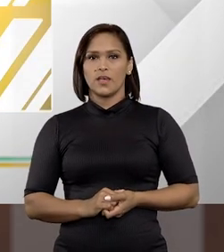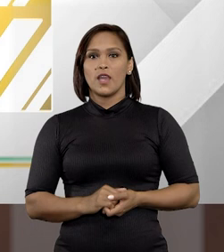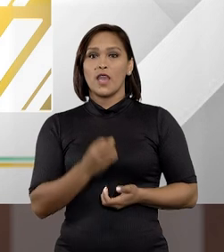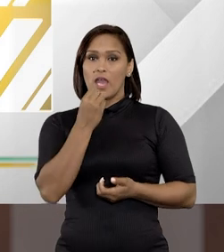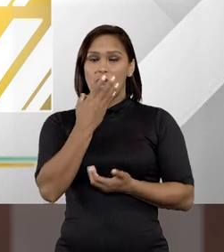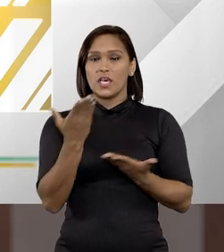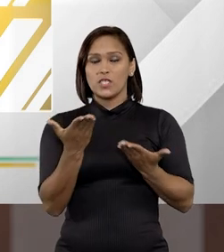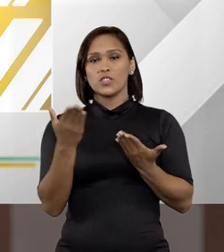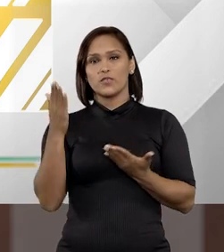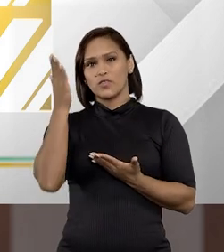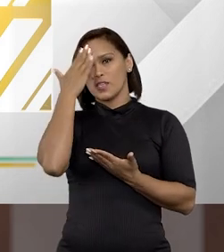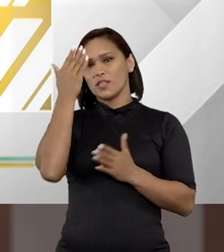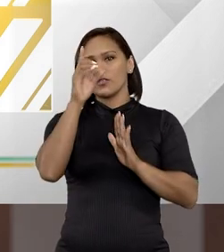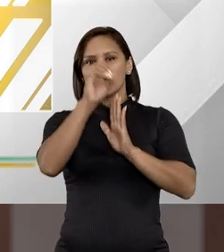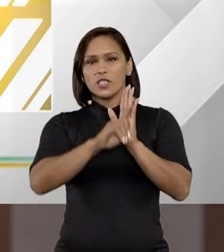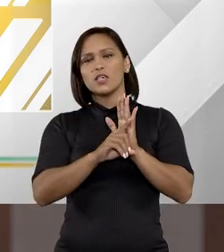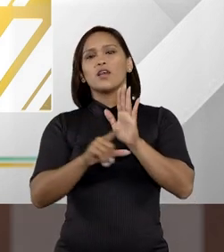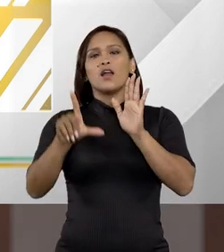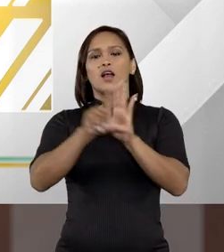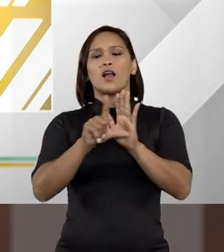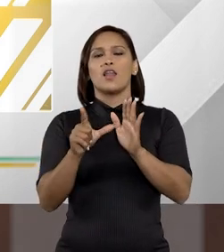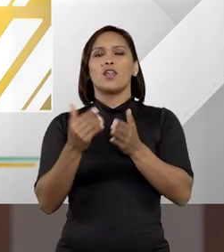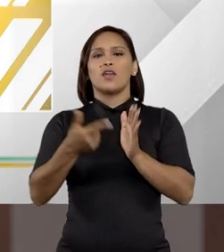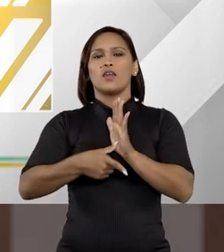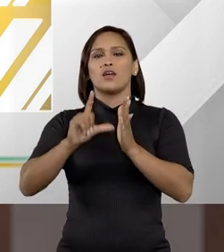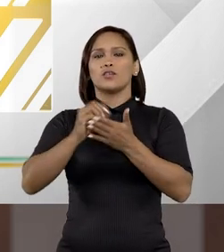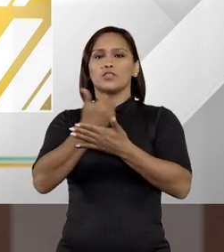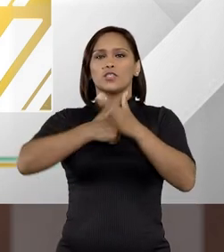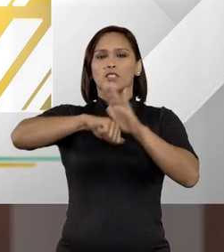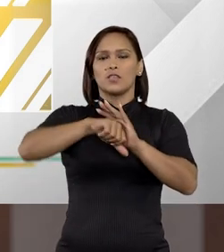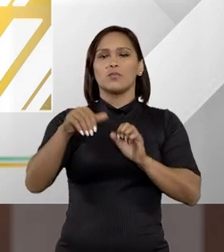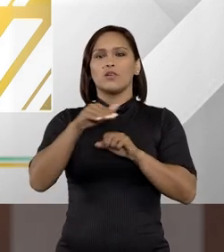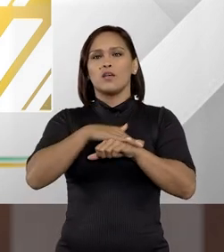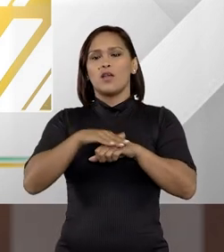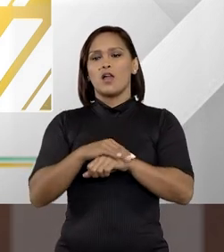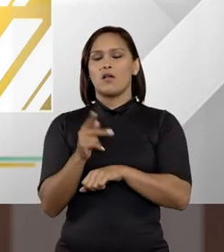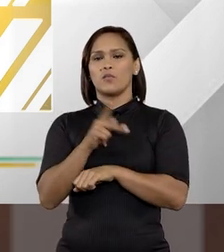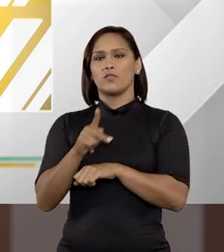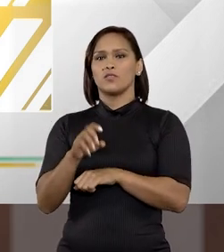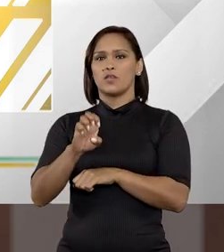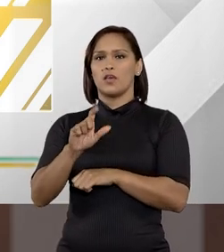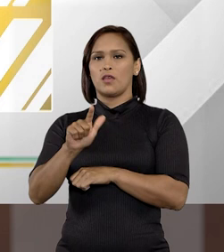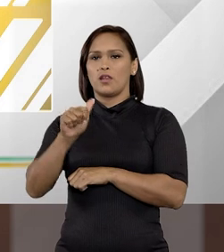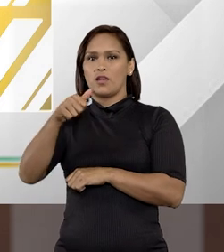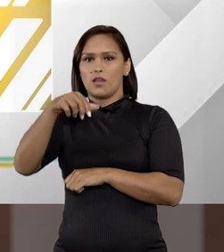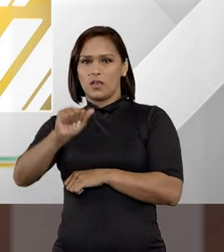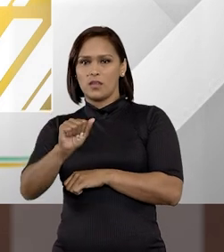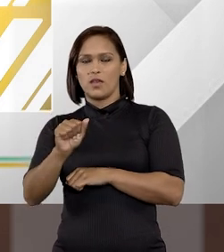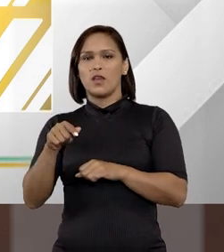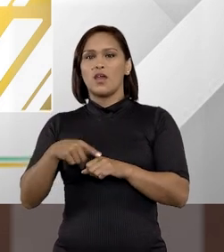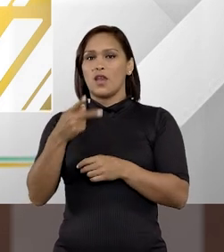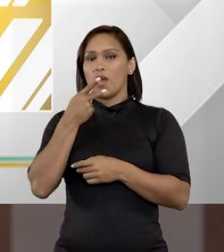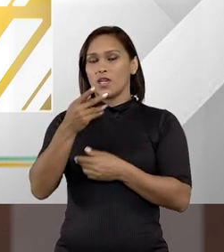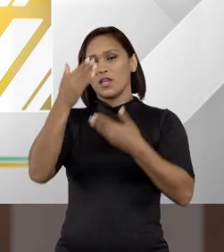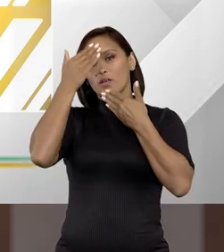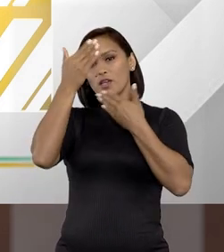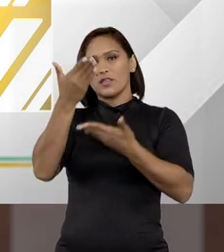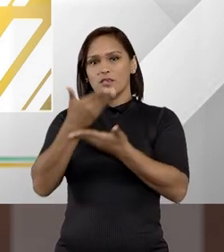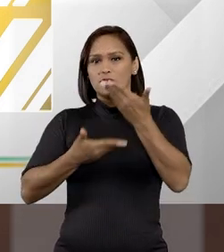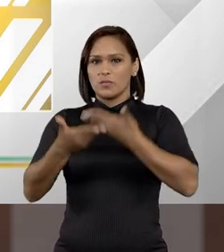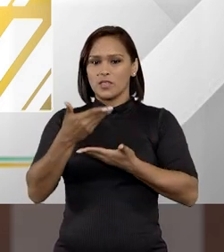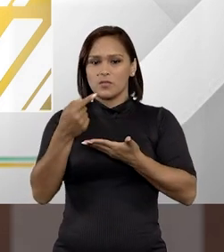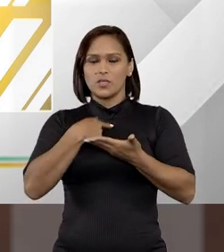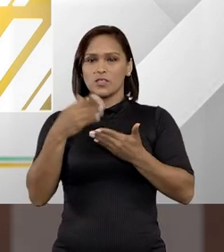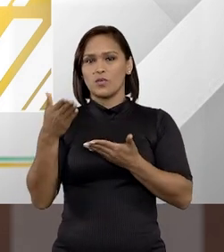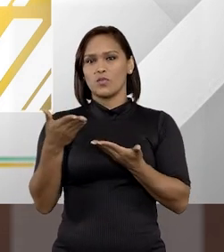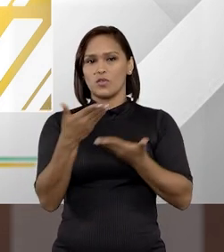É isso, e hoje você entendeu direito sobre a lei anticrime. Nós conversamos com a professora Ilana Martins Luz, a quem eu agradeço a